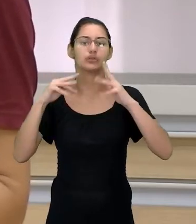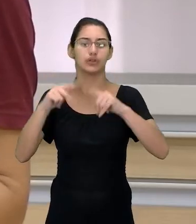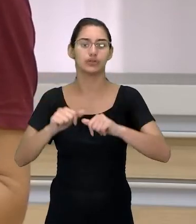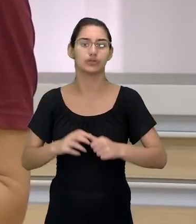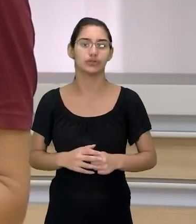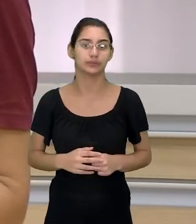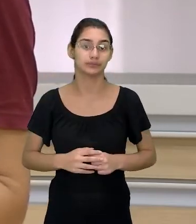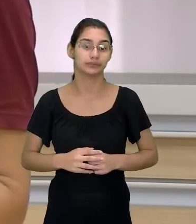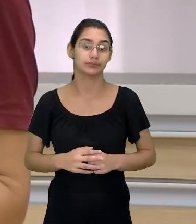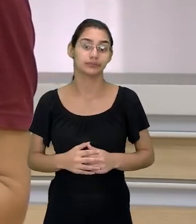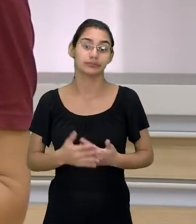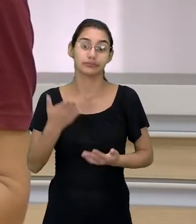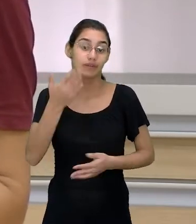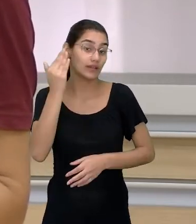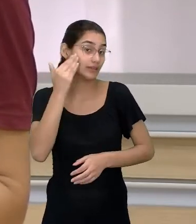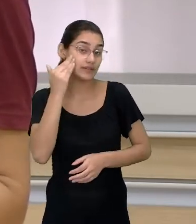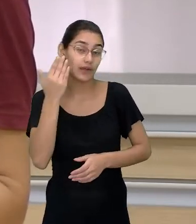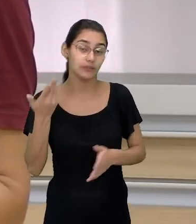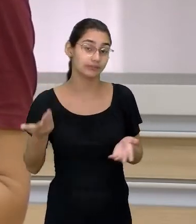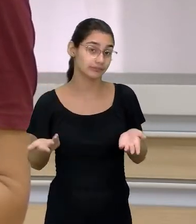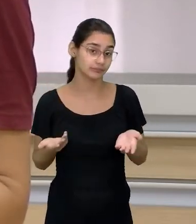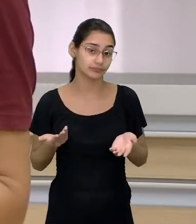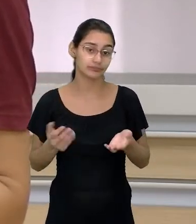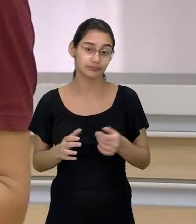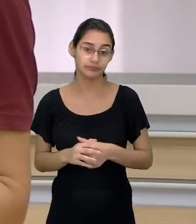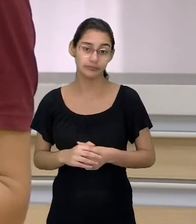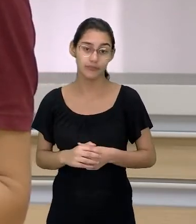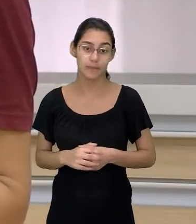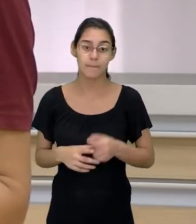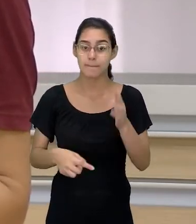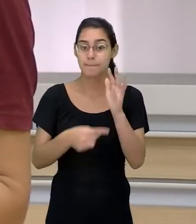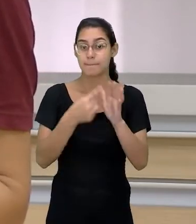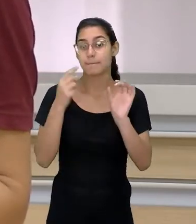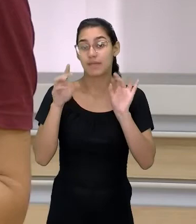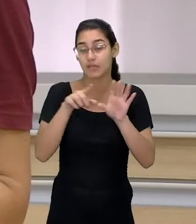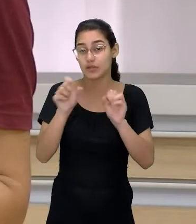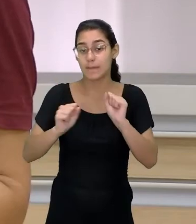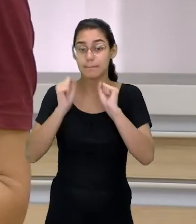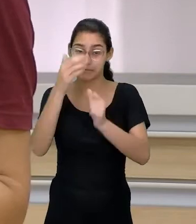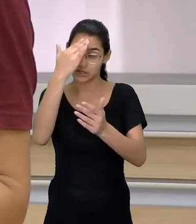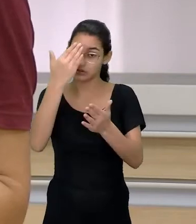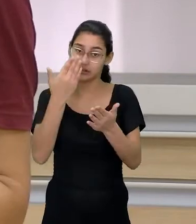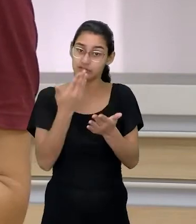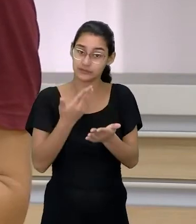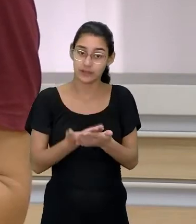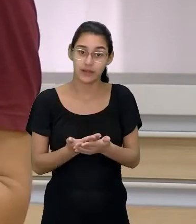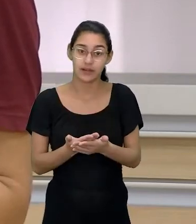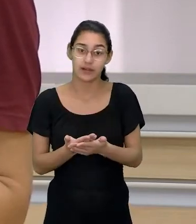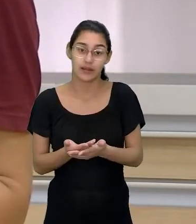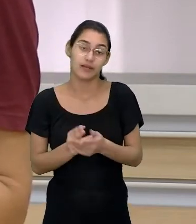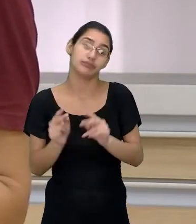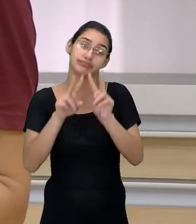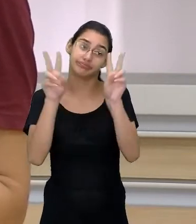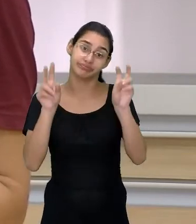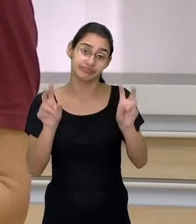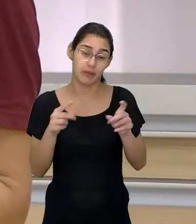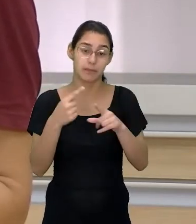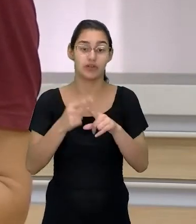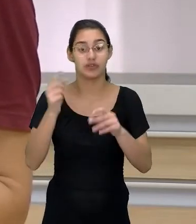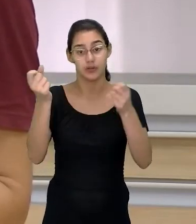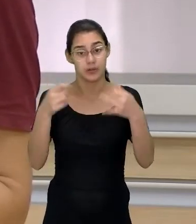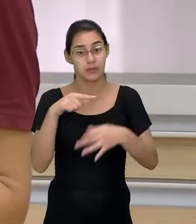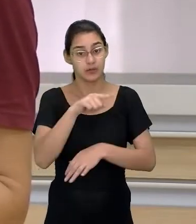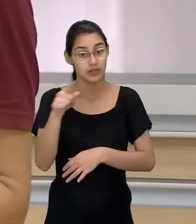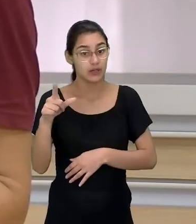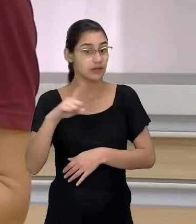mal? Você não tem como saber. E a única coisa que você pode confiar, teoricamente, porque eu já falei